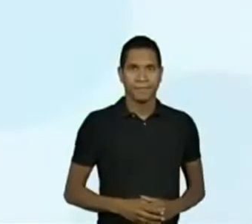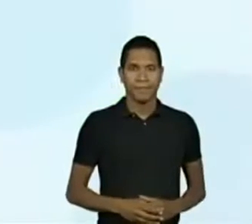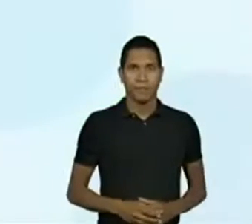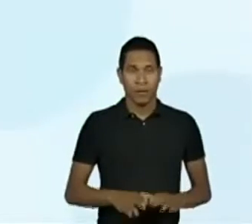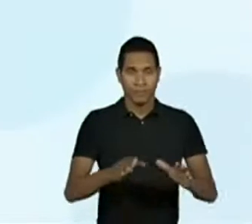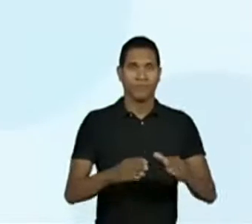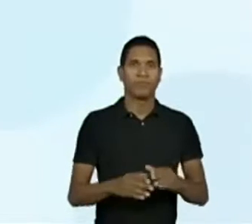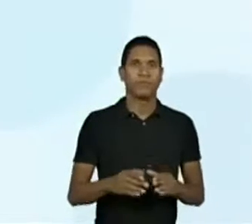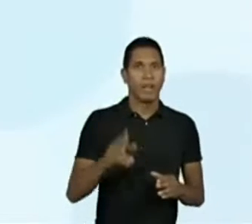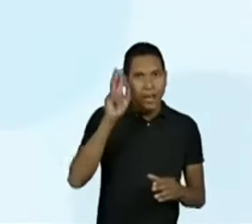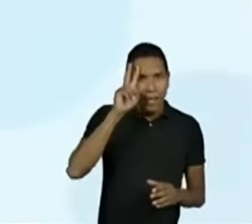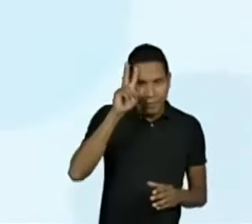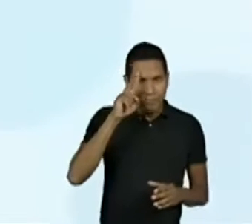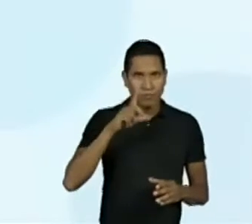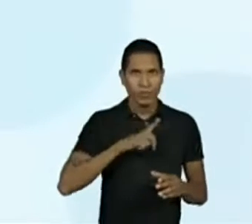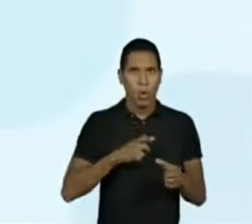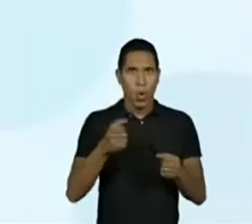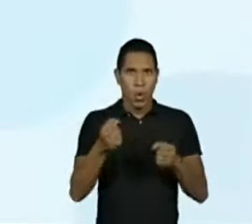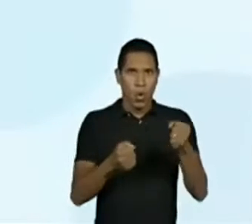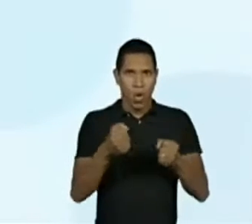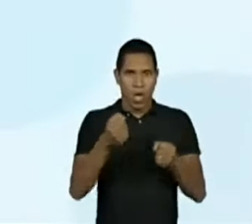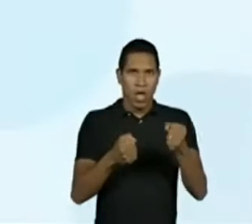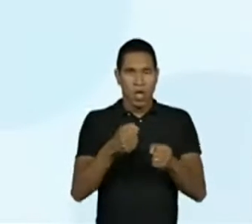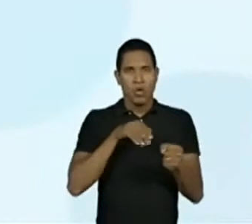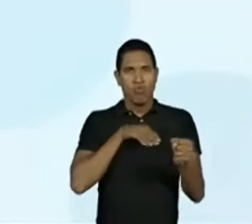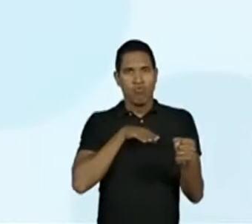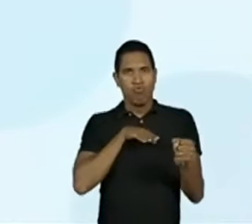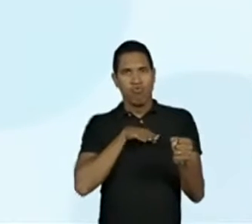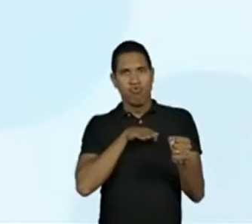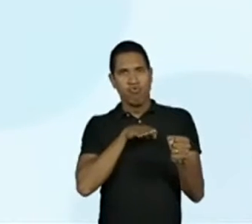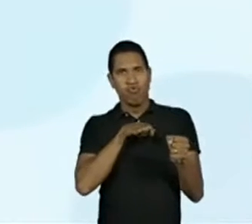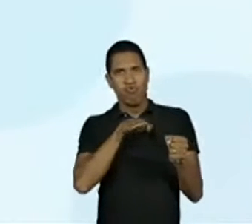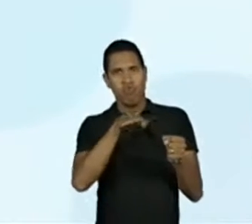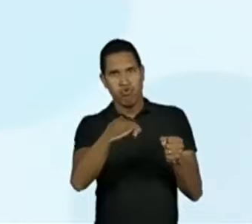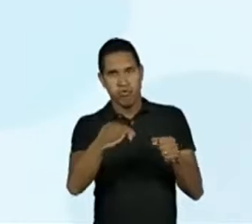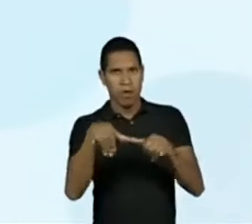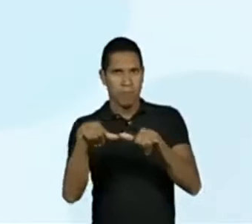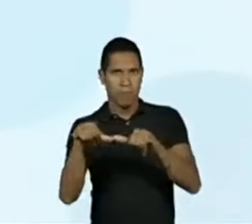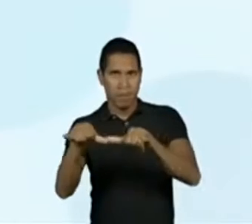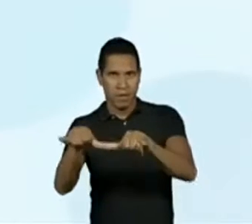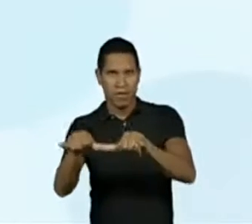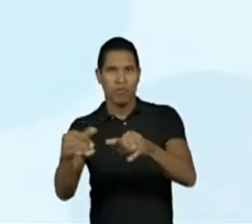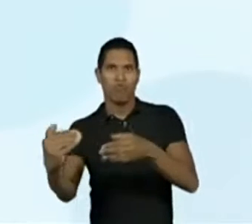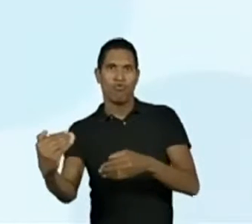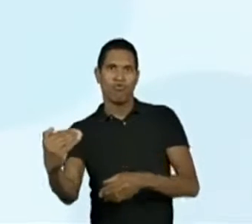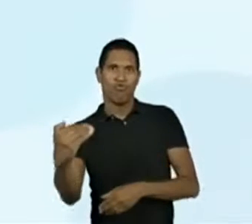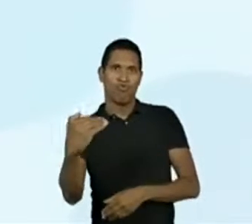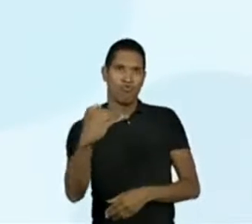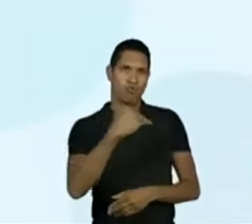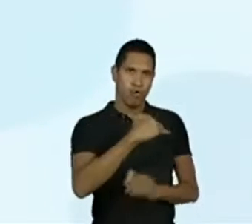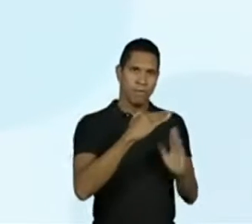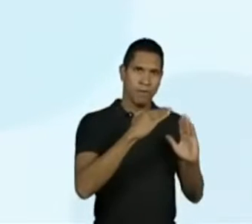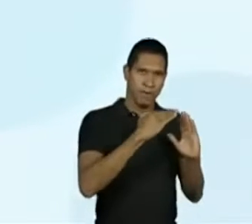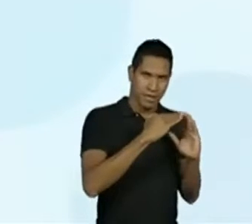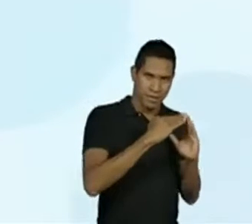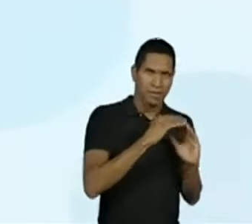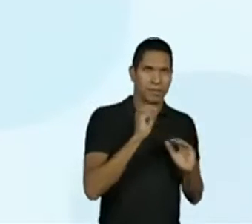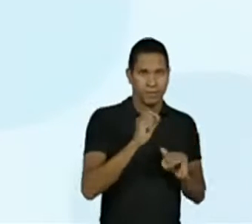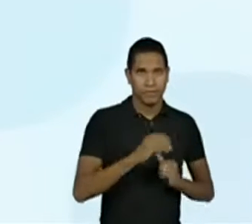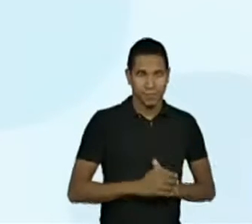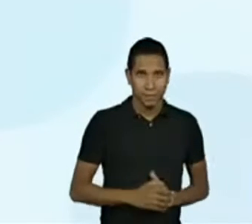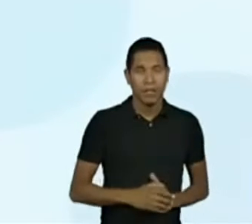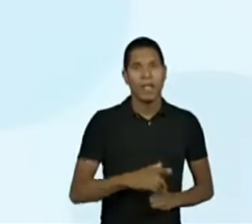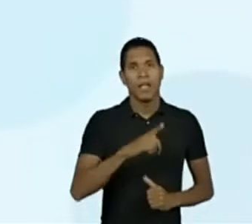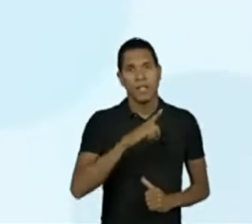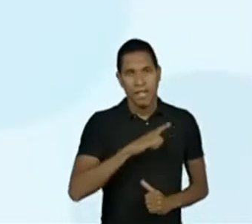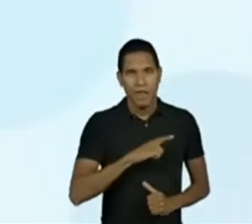trajeto de ida e volta ao Mercadão, o grupo passou em frente